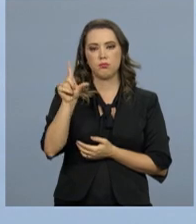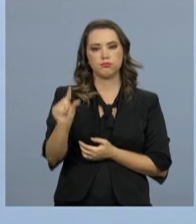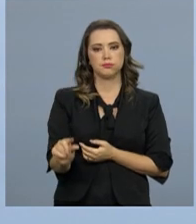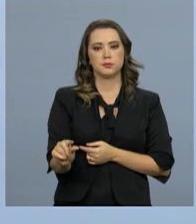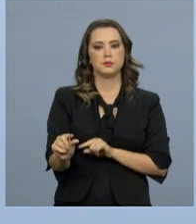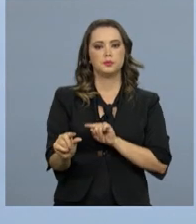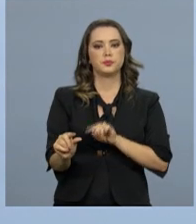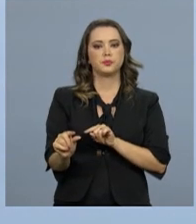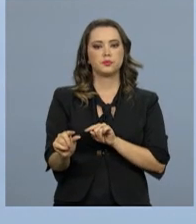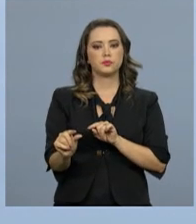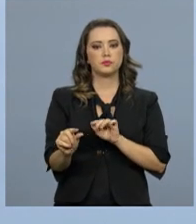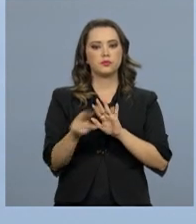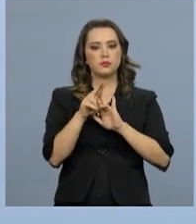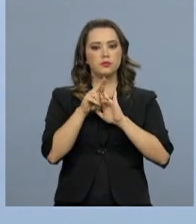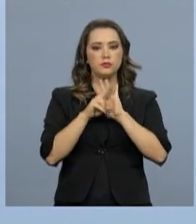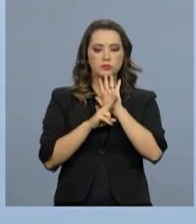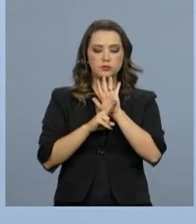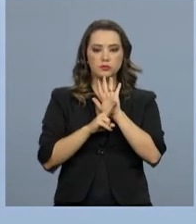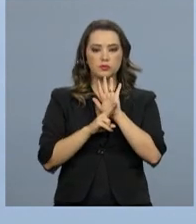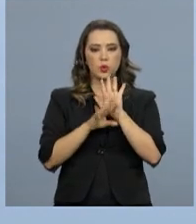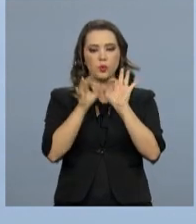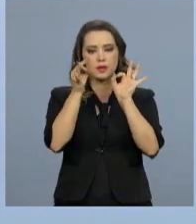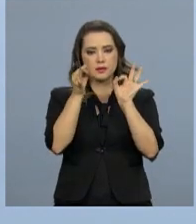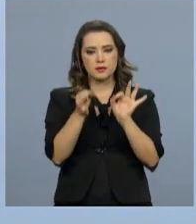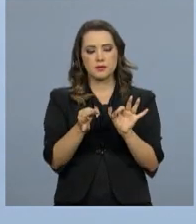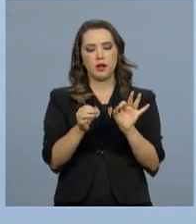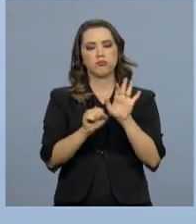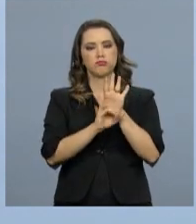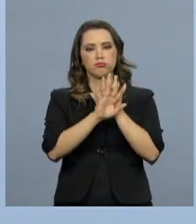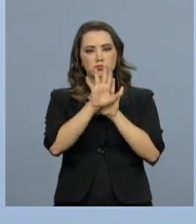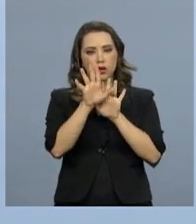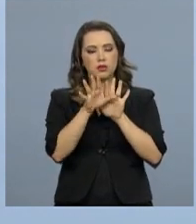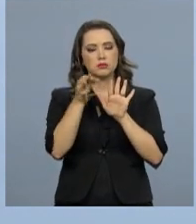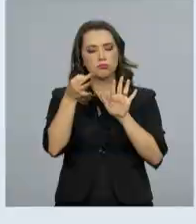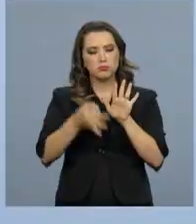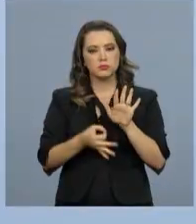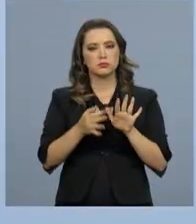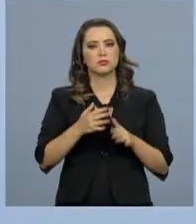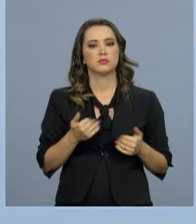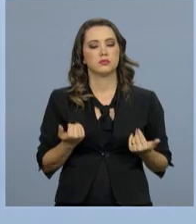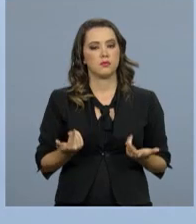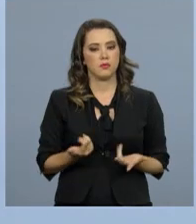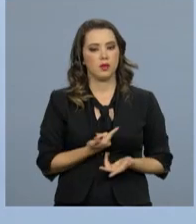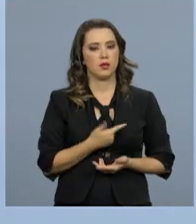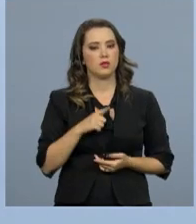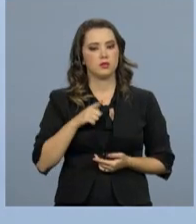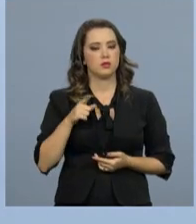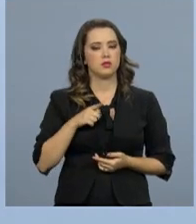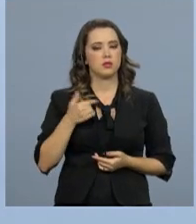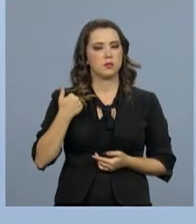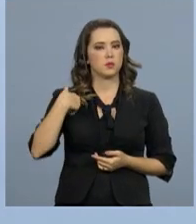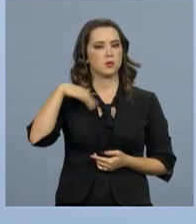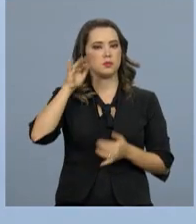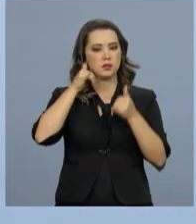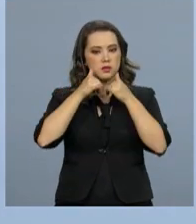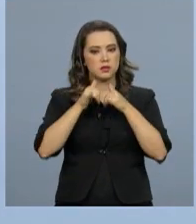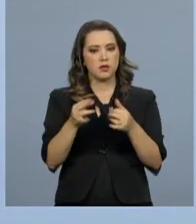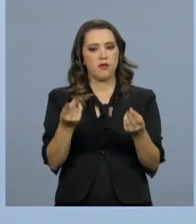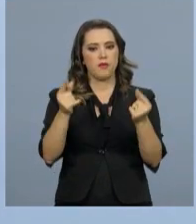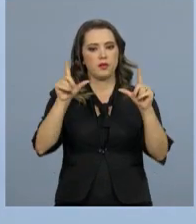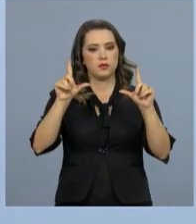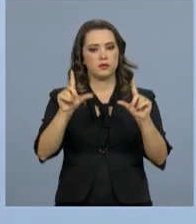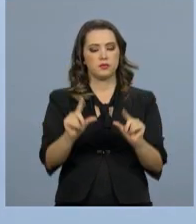e com regras previsíveis e racionais, que nós teremos mais energia a preços